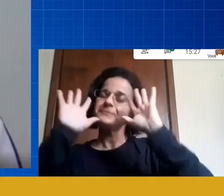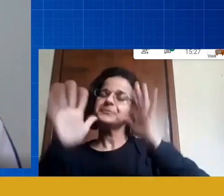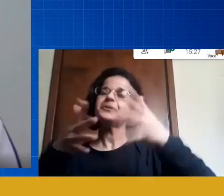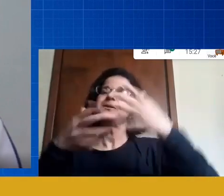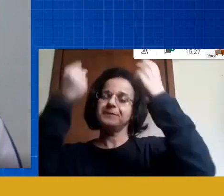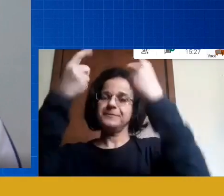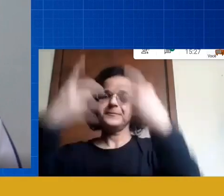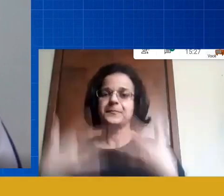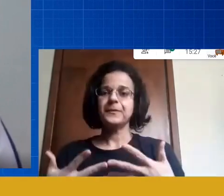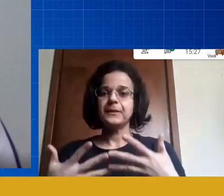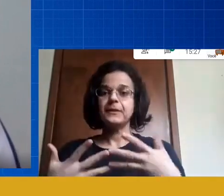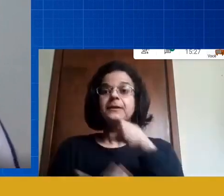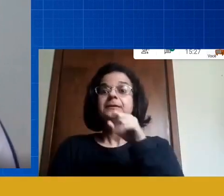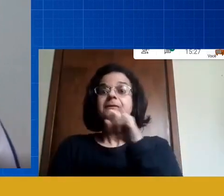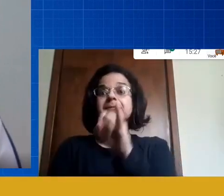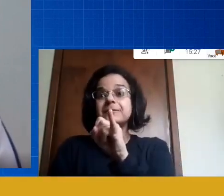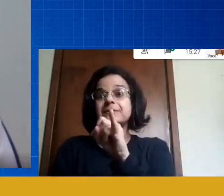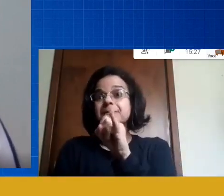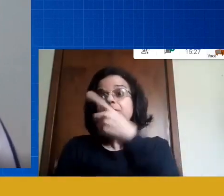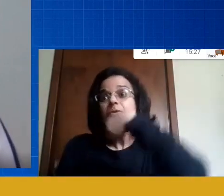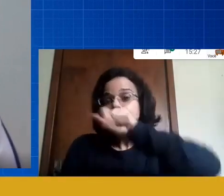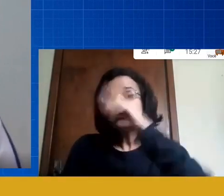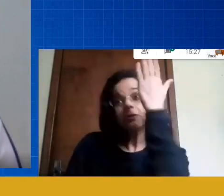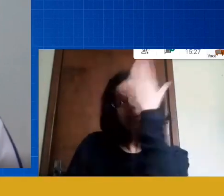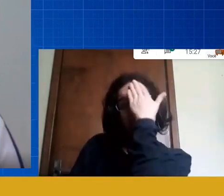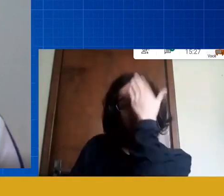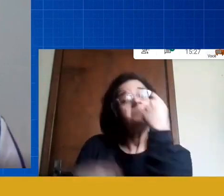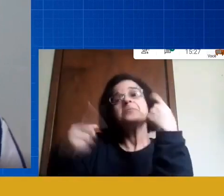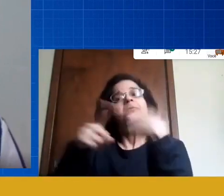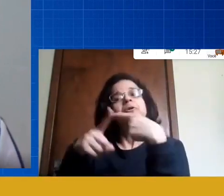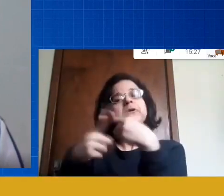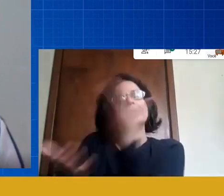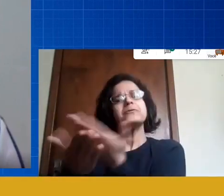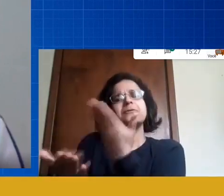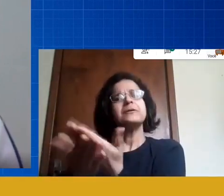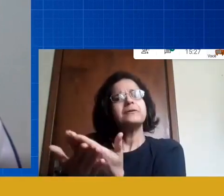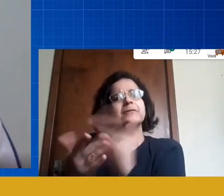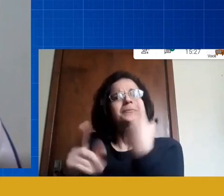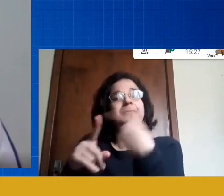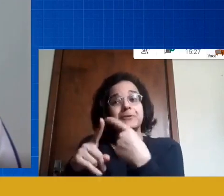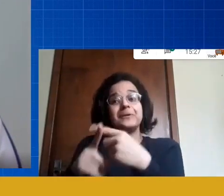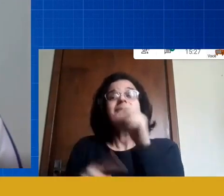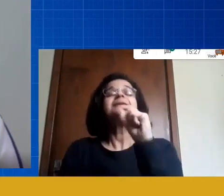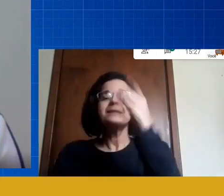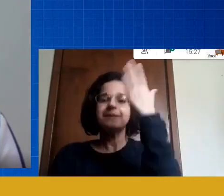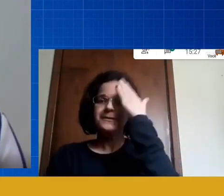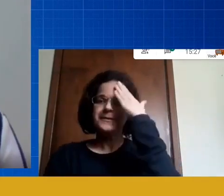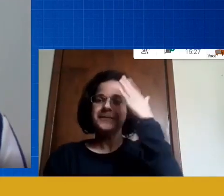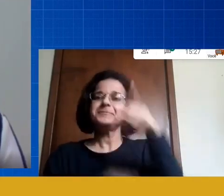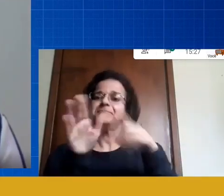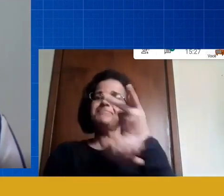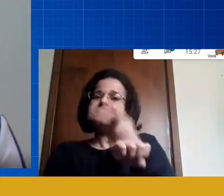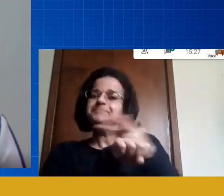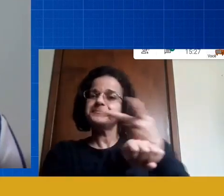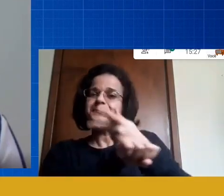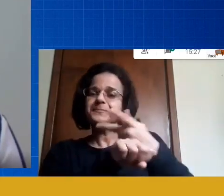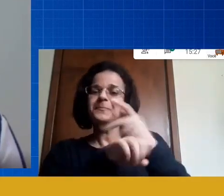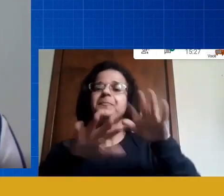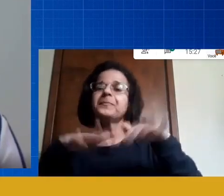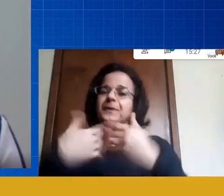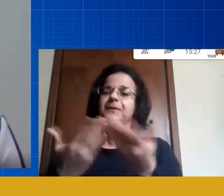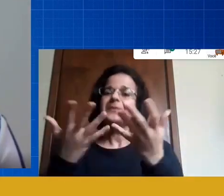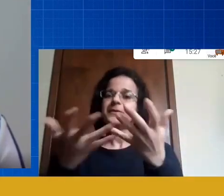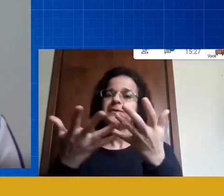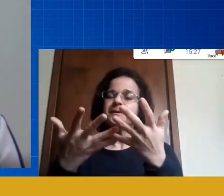gente não não deveria estar estudando tanto não deveria estar buscando tanto porque aquele que sabe busca né então assim eu queria que o professor